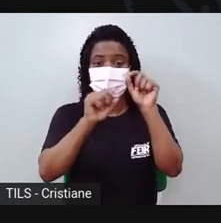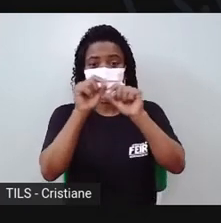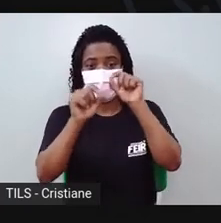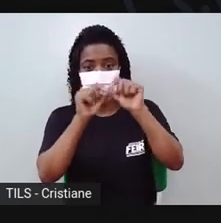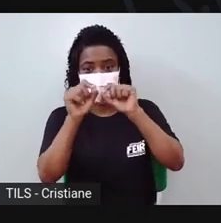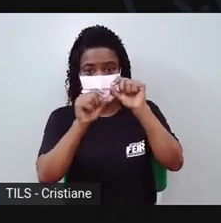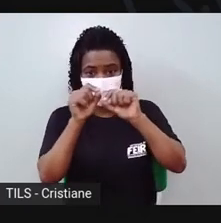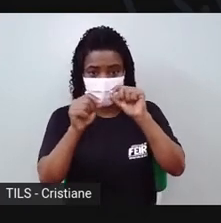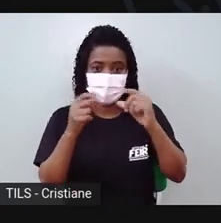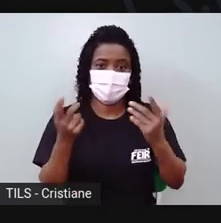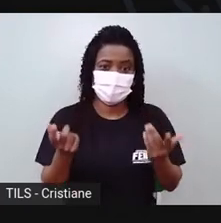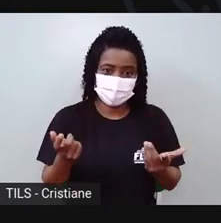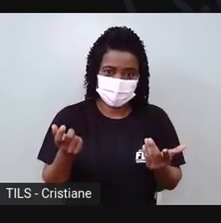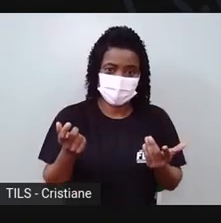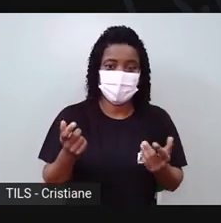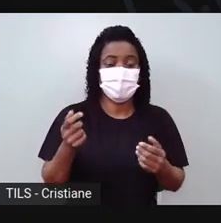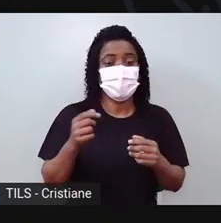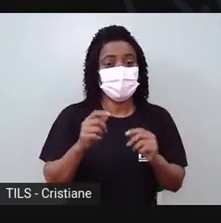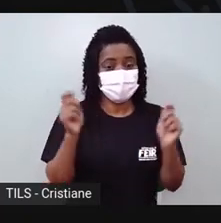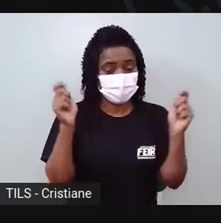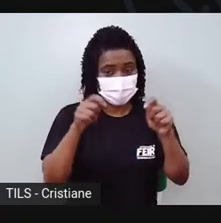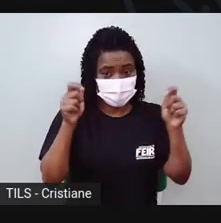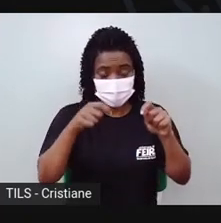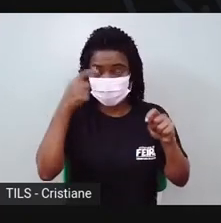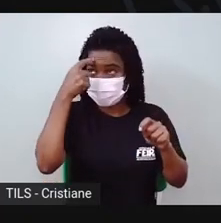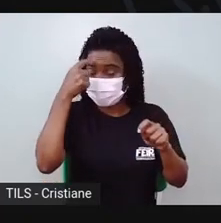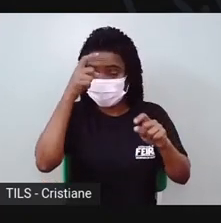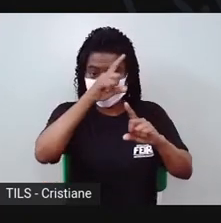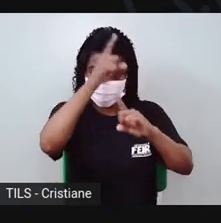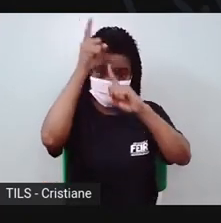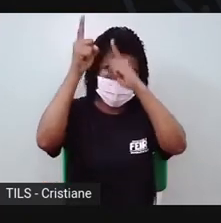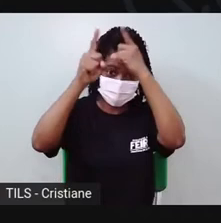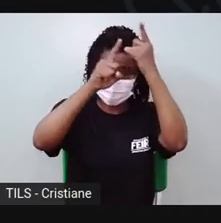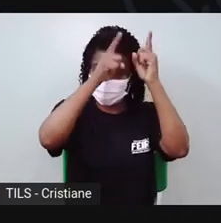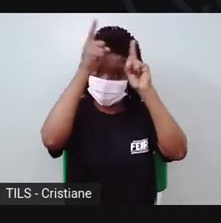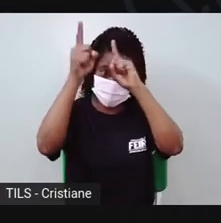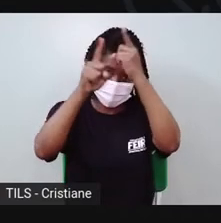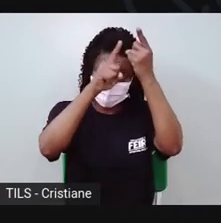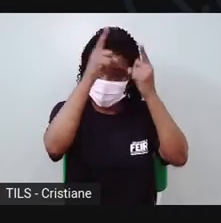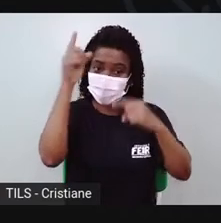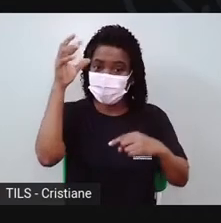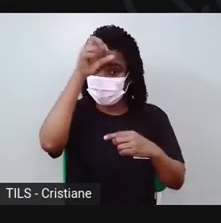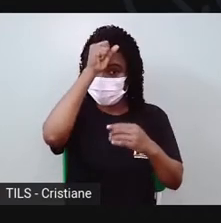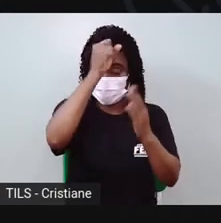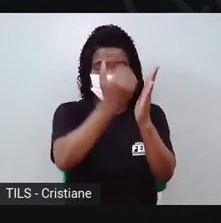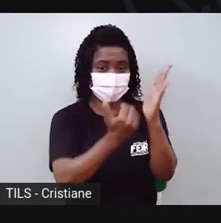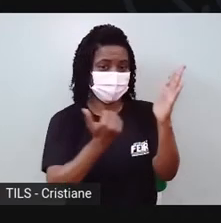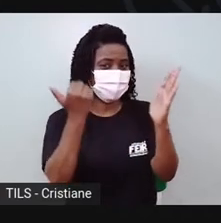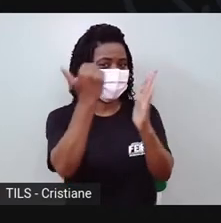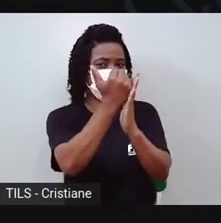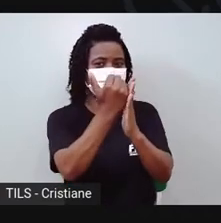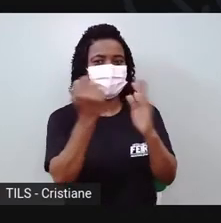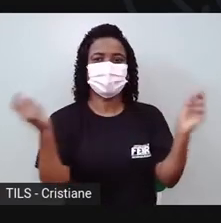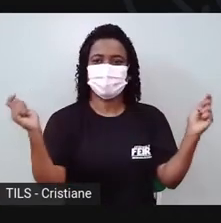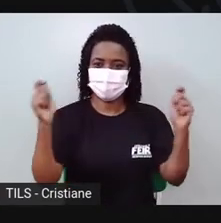Né? Isso aí vai estimulando a nossa criatividade, a gente vai aprendendo mais coisa, essa, né?